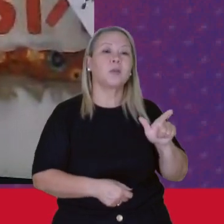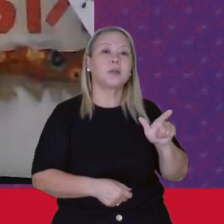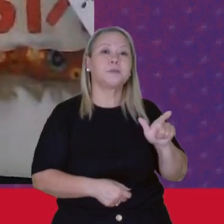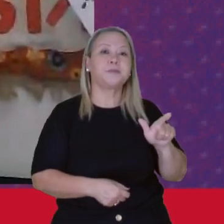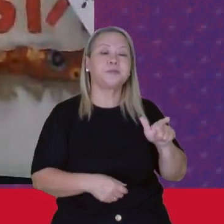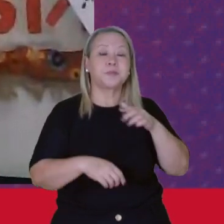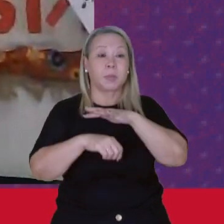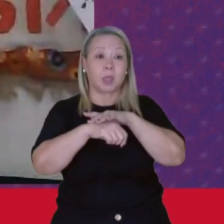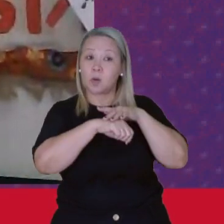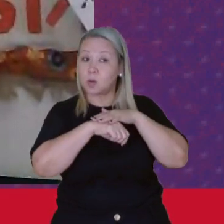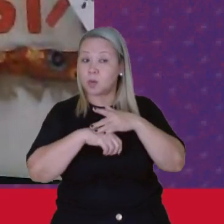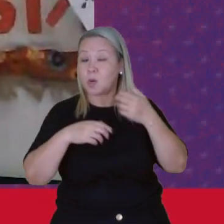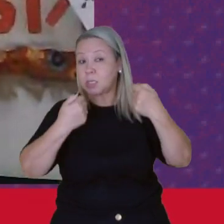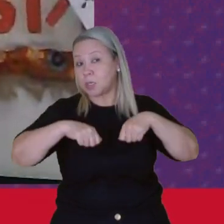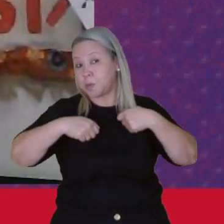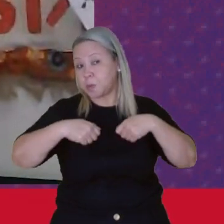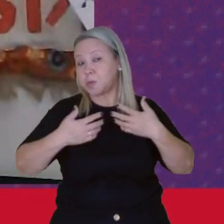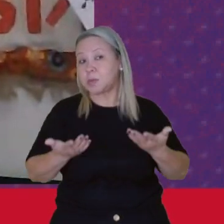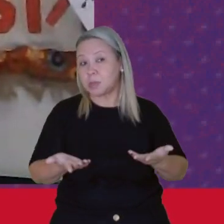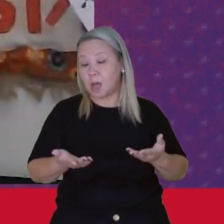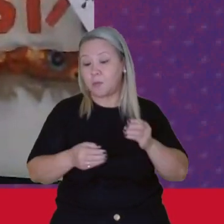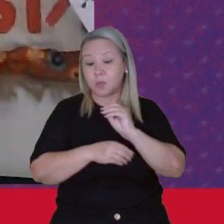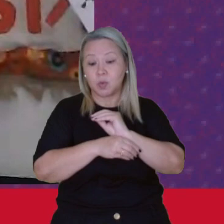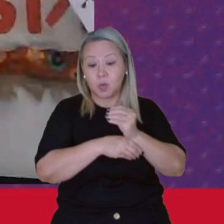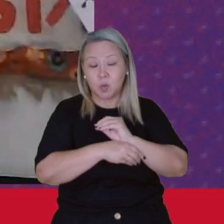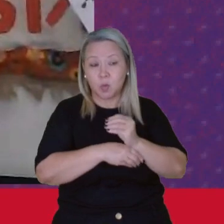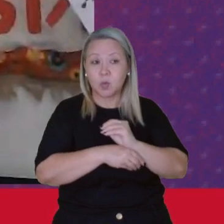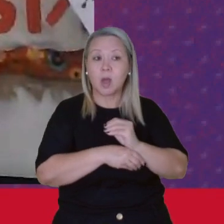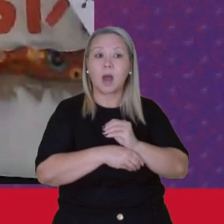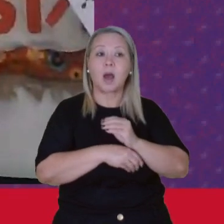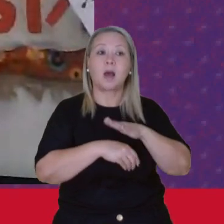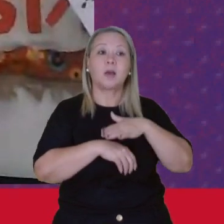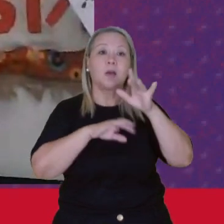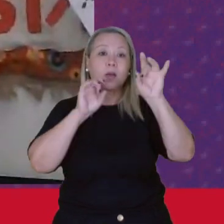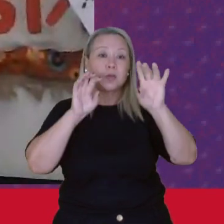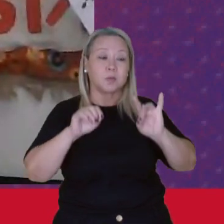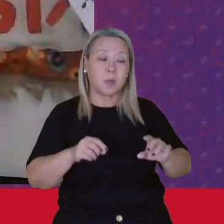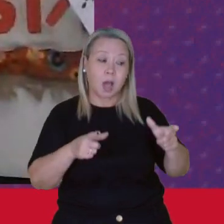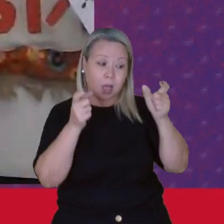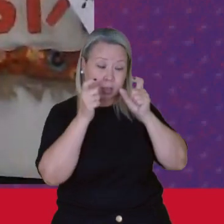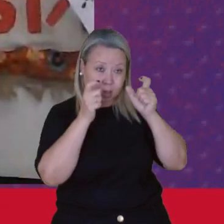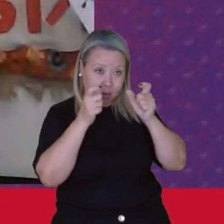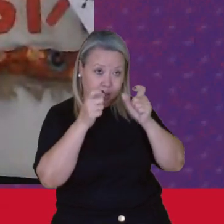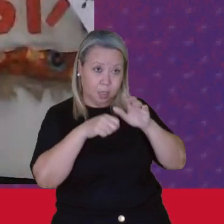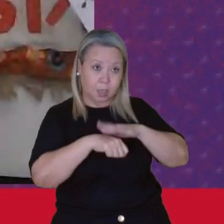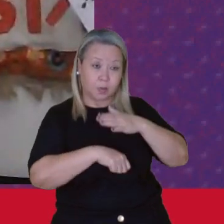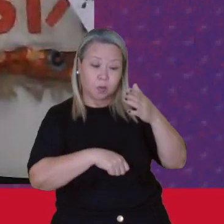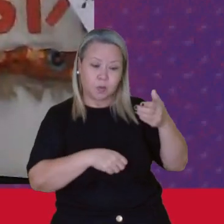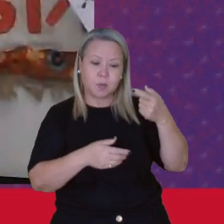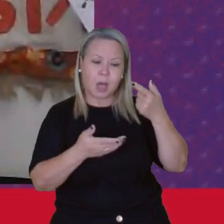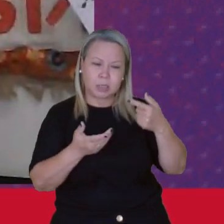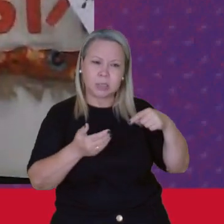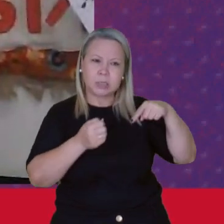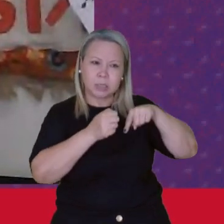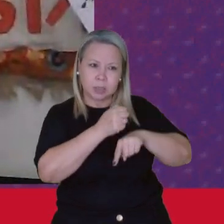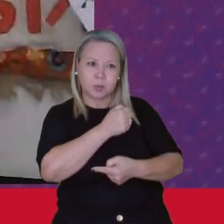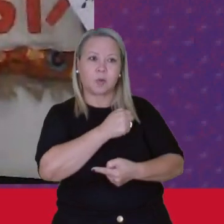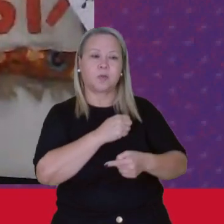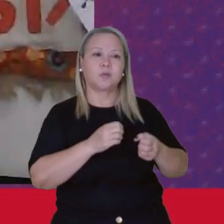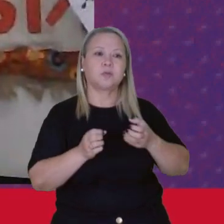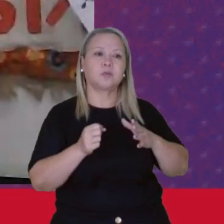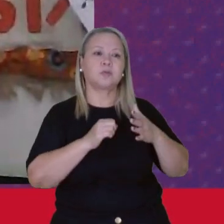Comorbidades Que precisavam De um cuidado Mais atento E mais intensivo Nesse período